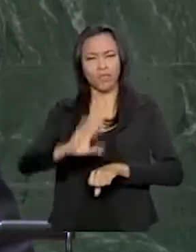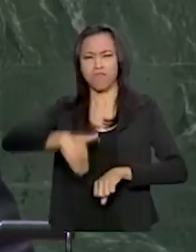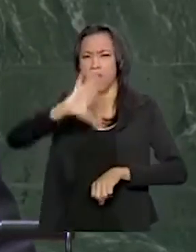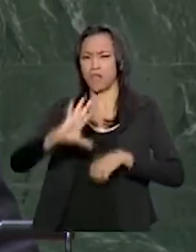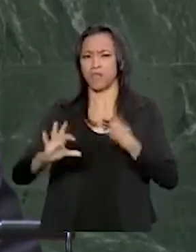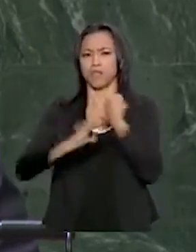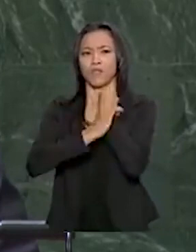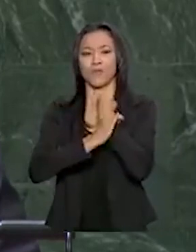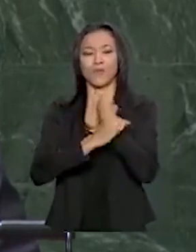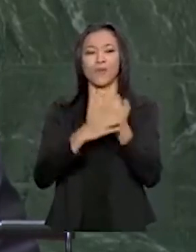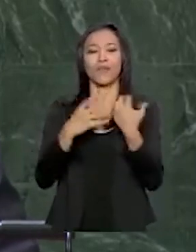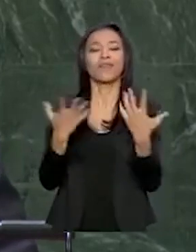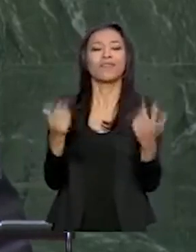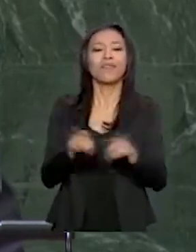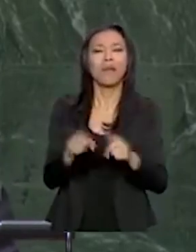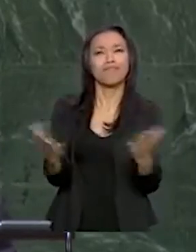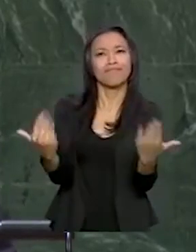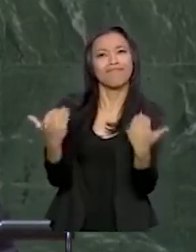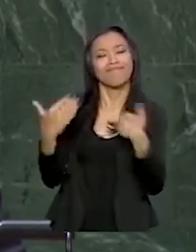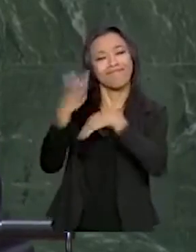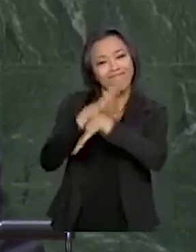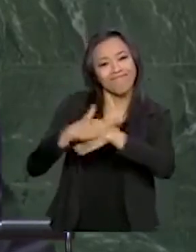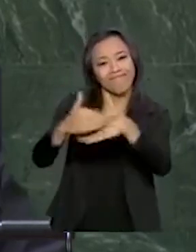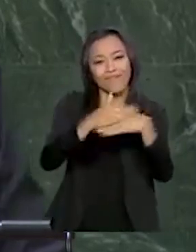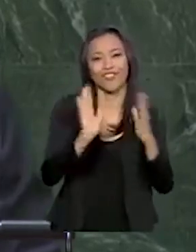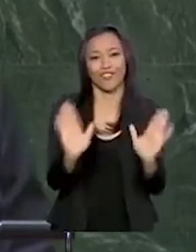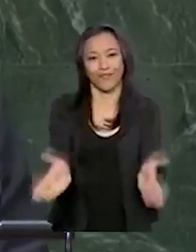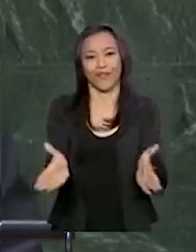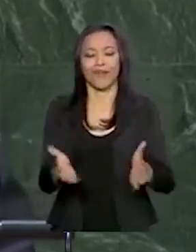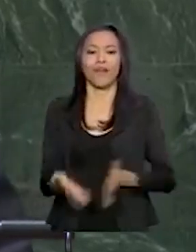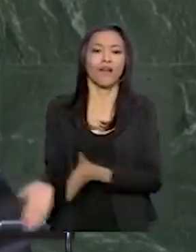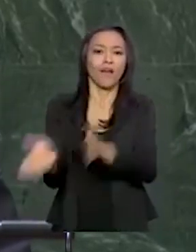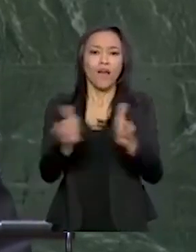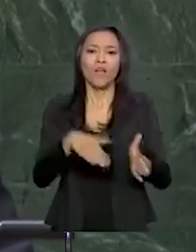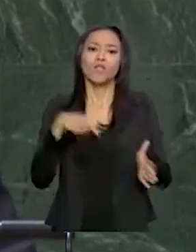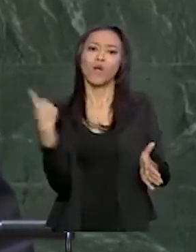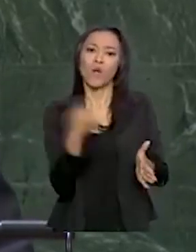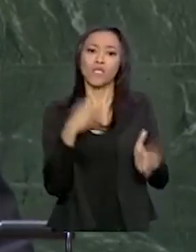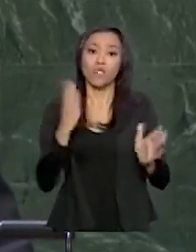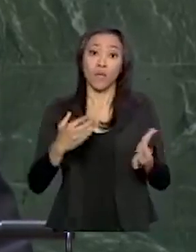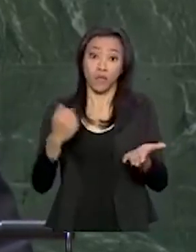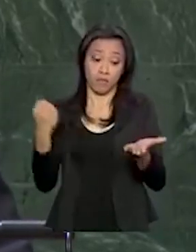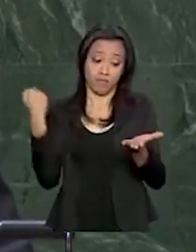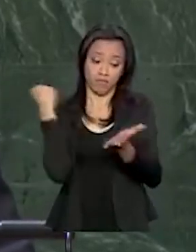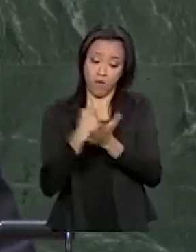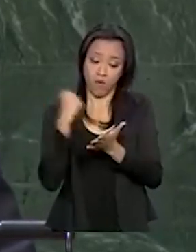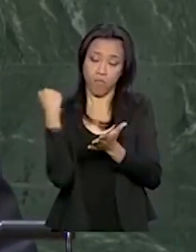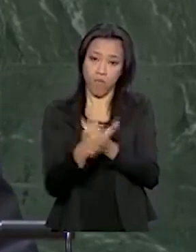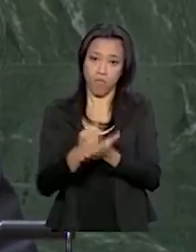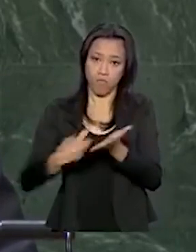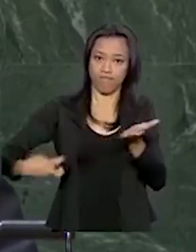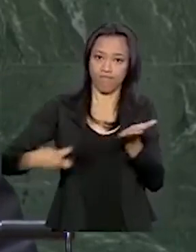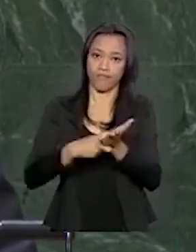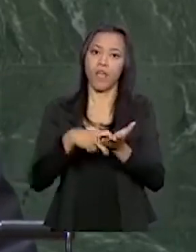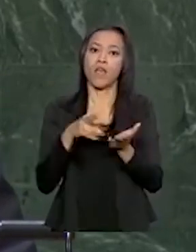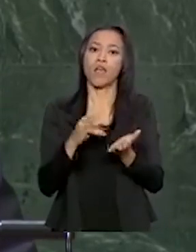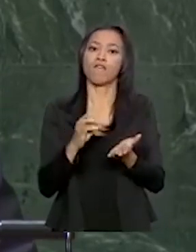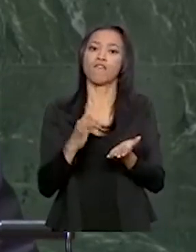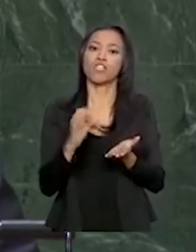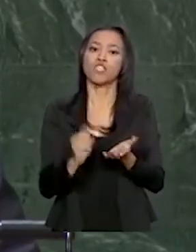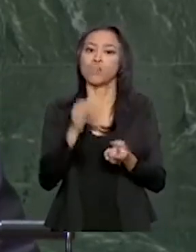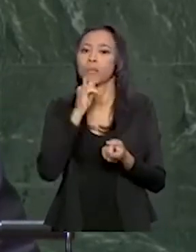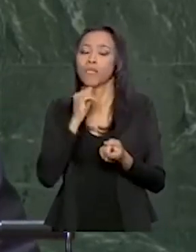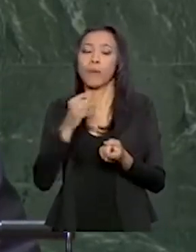mais hospitaleiro. Acabamos de estender a isenção de vistos para países como